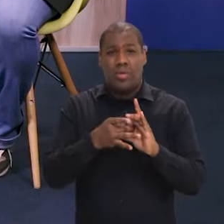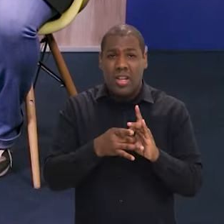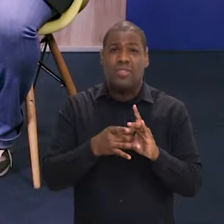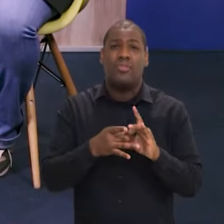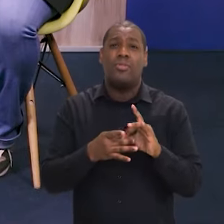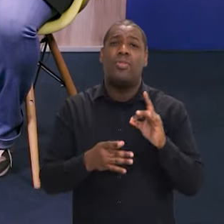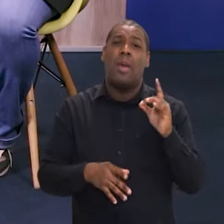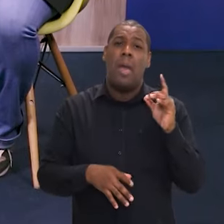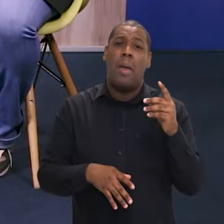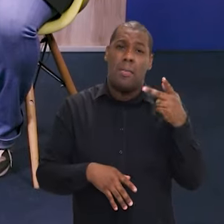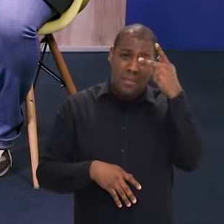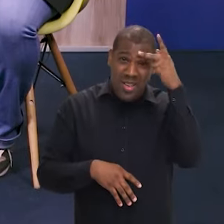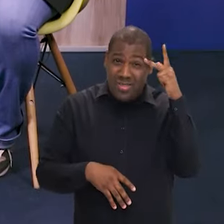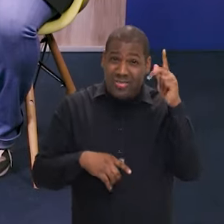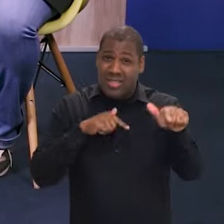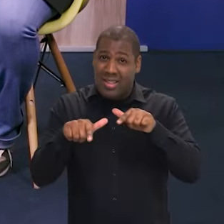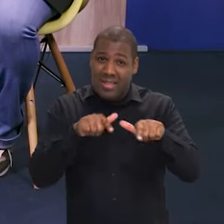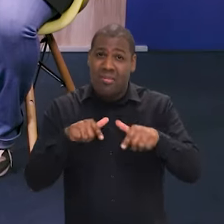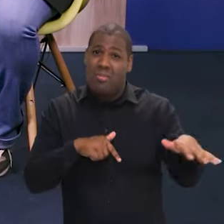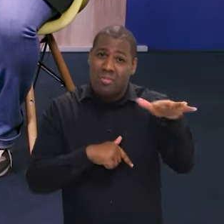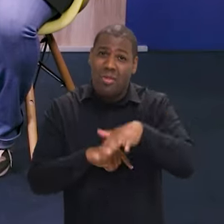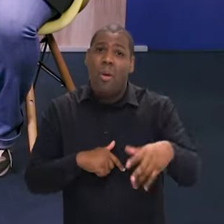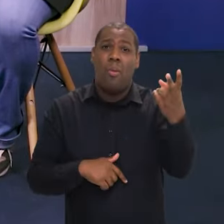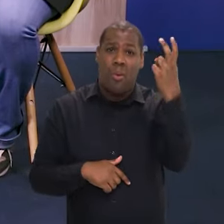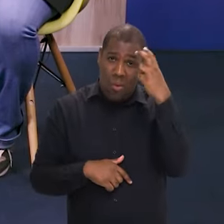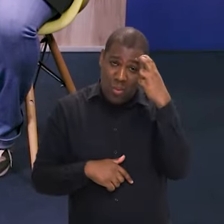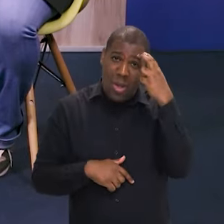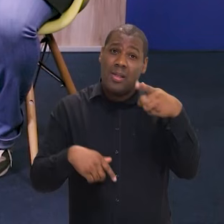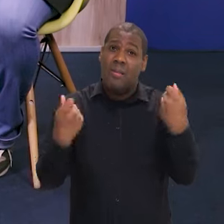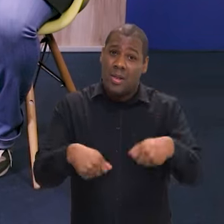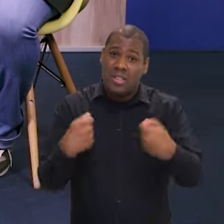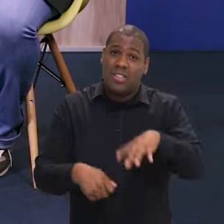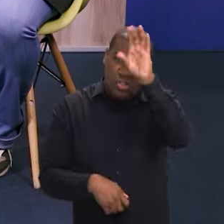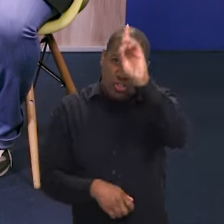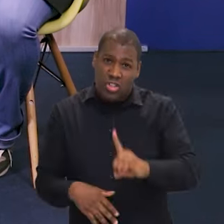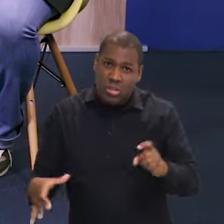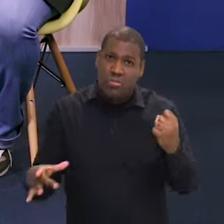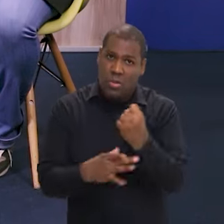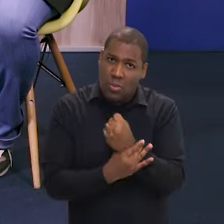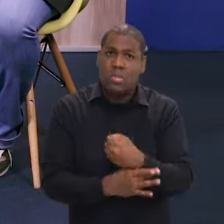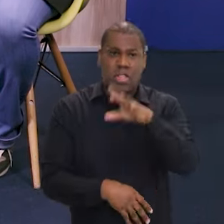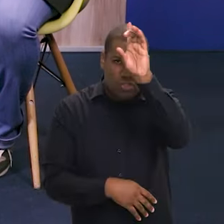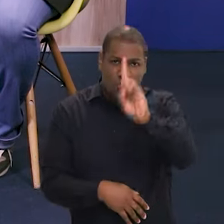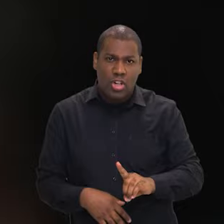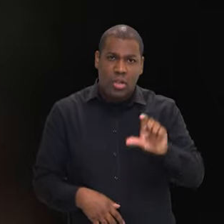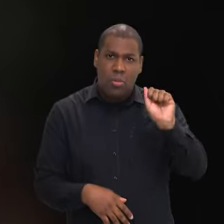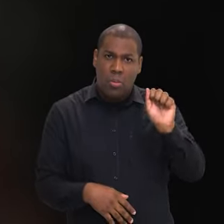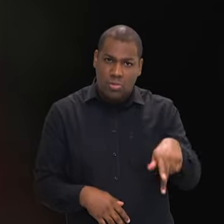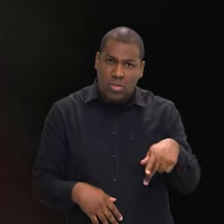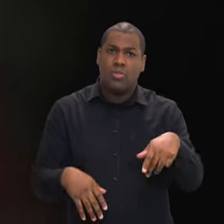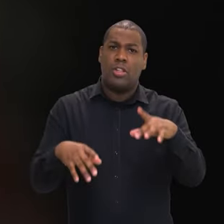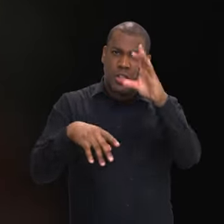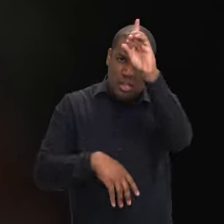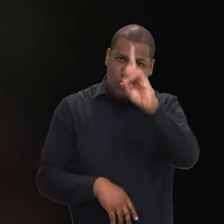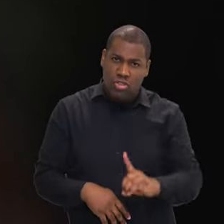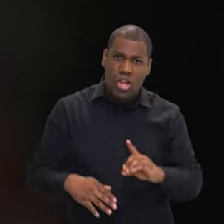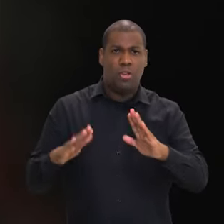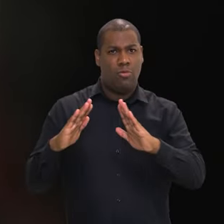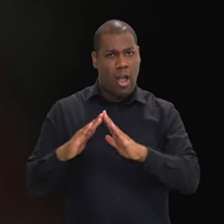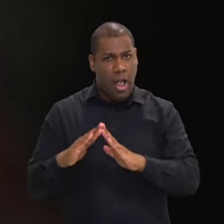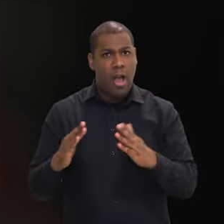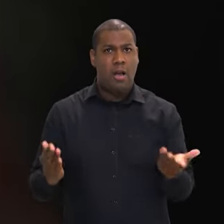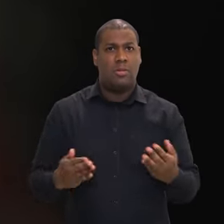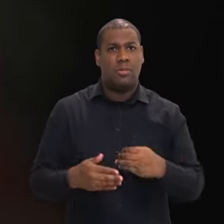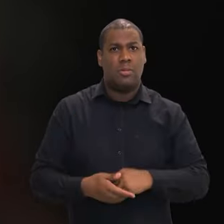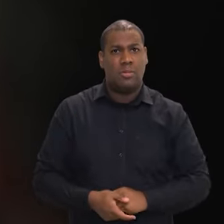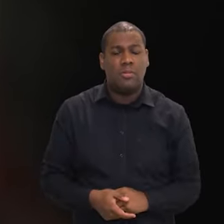quem trabalha, de quem vive disso, a gente consolidar direitos, né? De aposentadoria, direitos à moradia, como que a gente